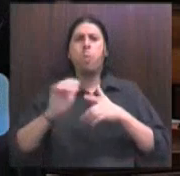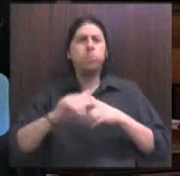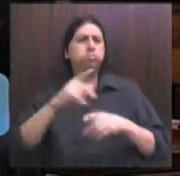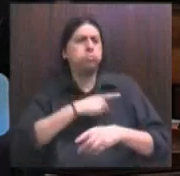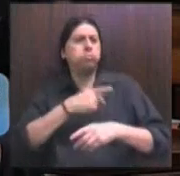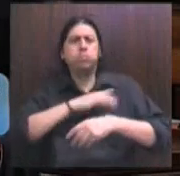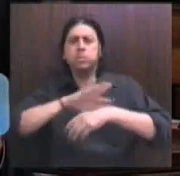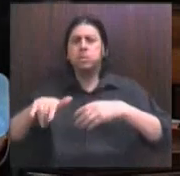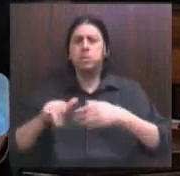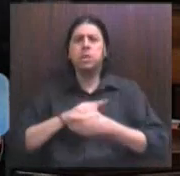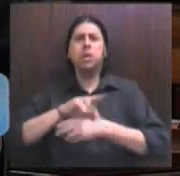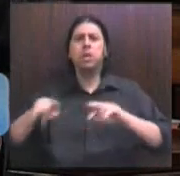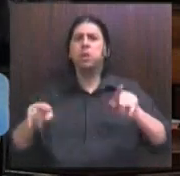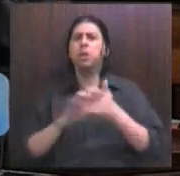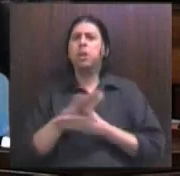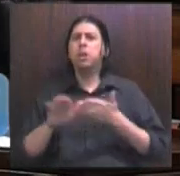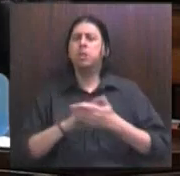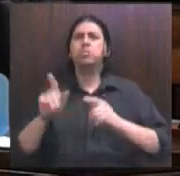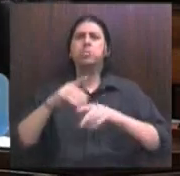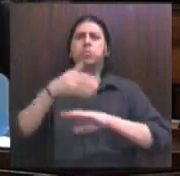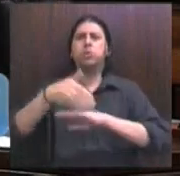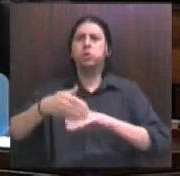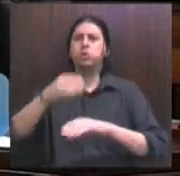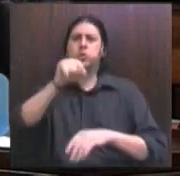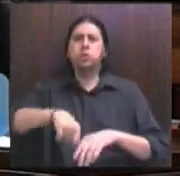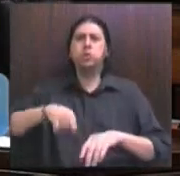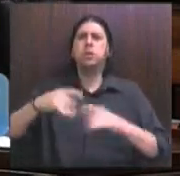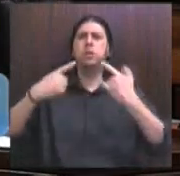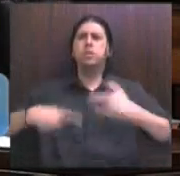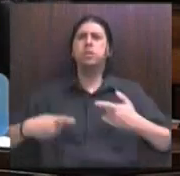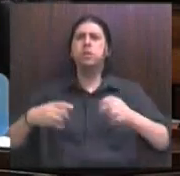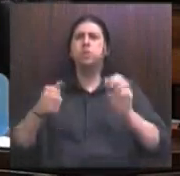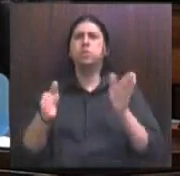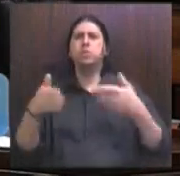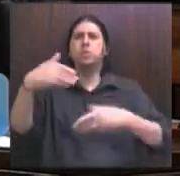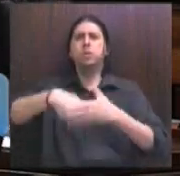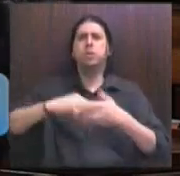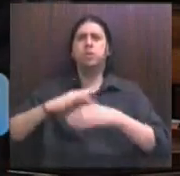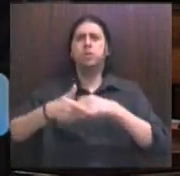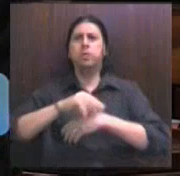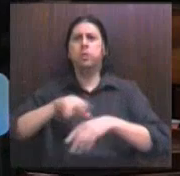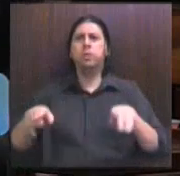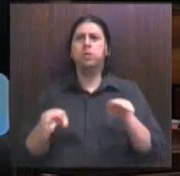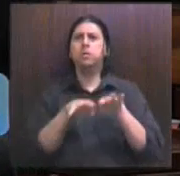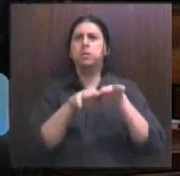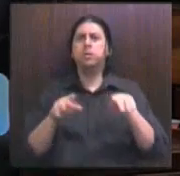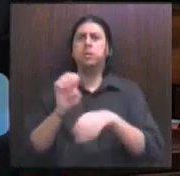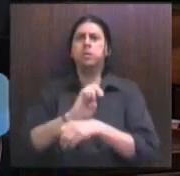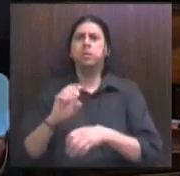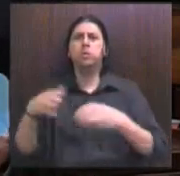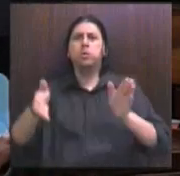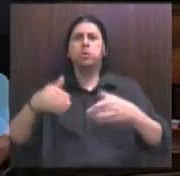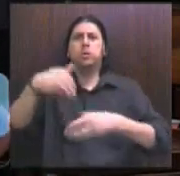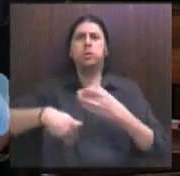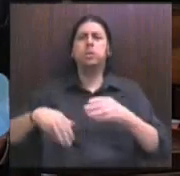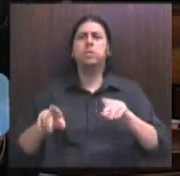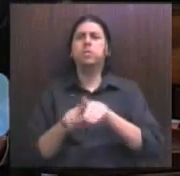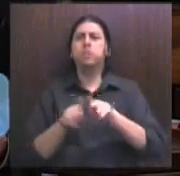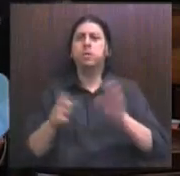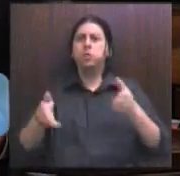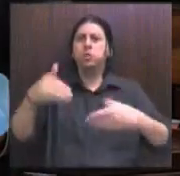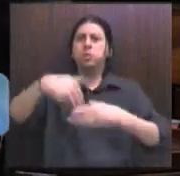ideológica, participando, sim, dos desafios, junto com as eleições municipais, junto com as eleições do governo do Estado, junto com as eleições